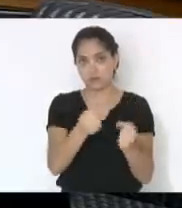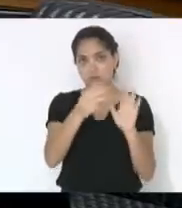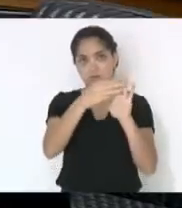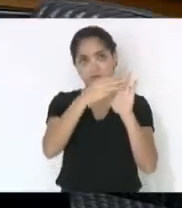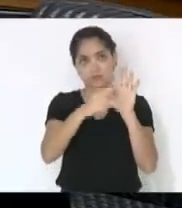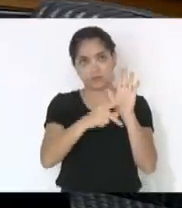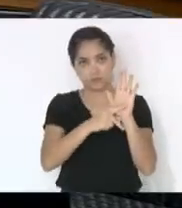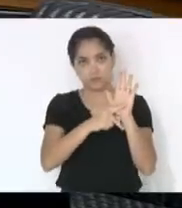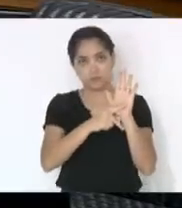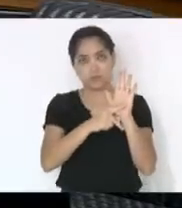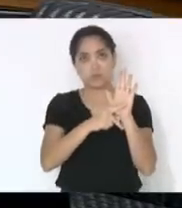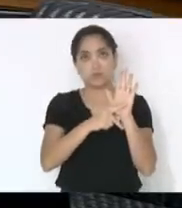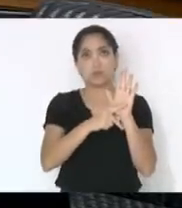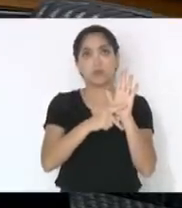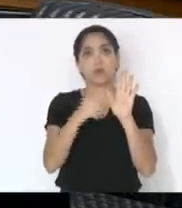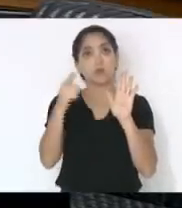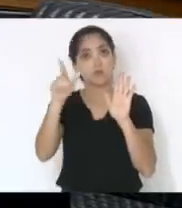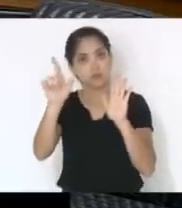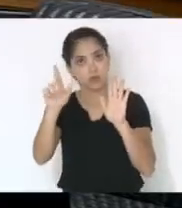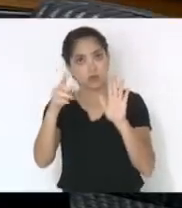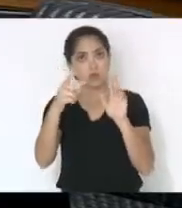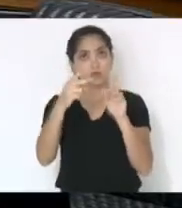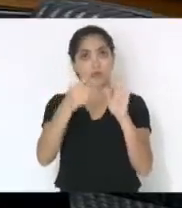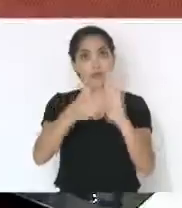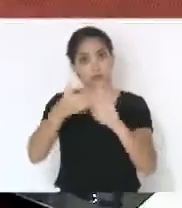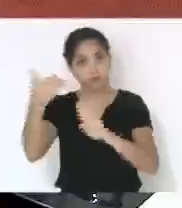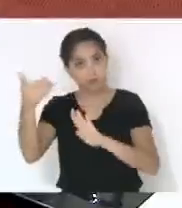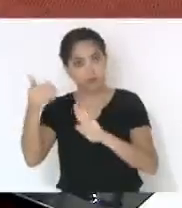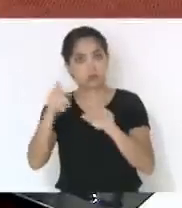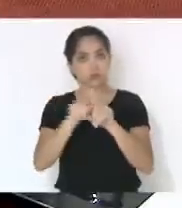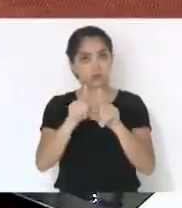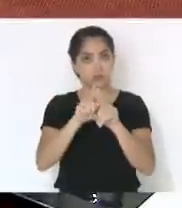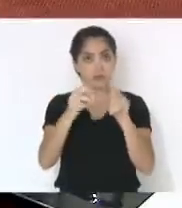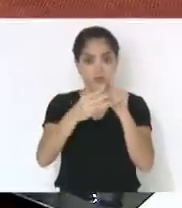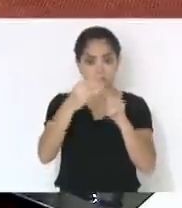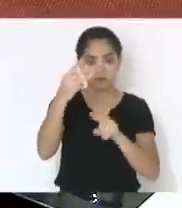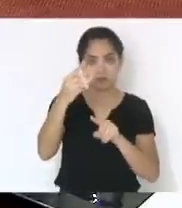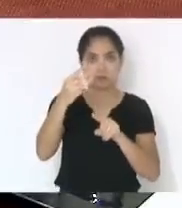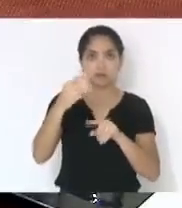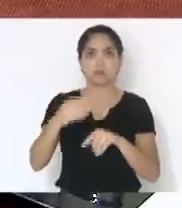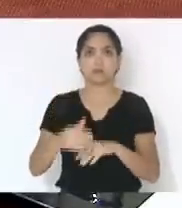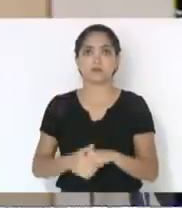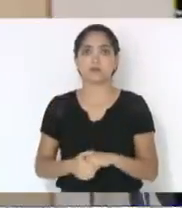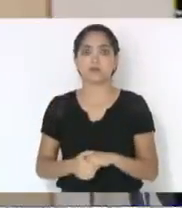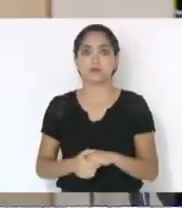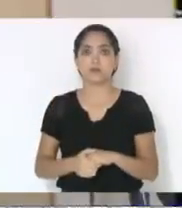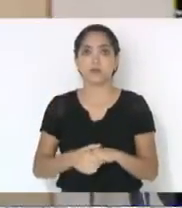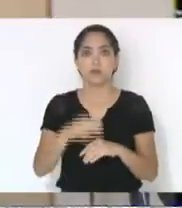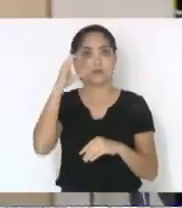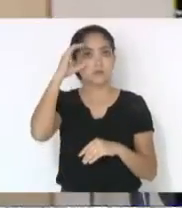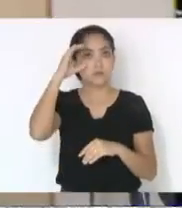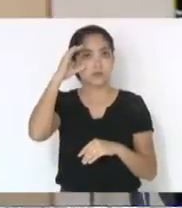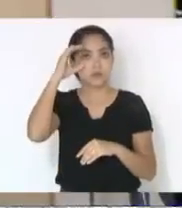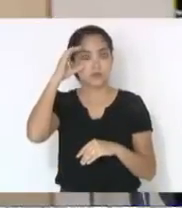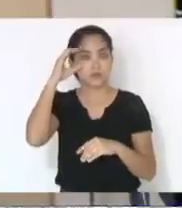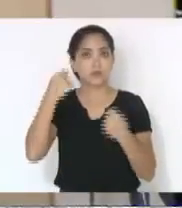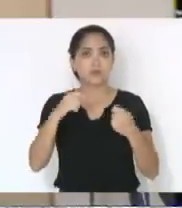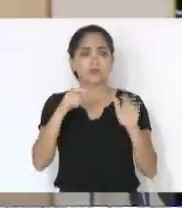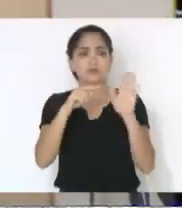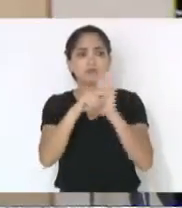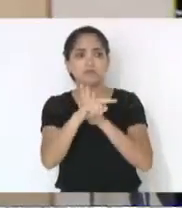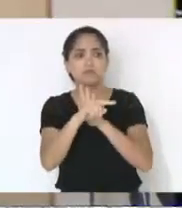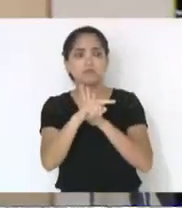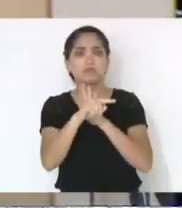Não só dessa, como foi retirada de pauta e como daqui vem a posterior. Deputado Fernando Cururio, deixa eu fazer uma pergunta, se me permite.